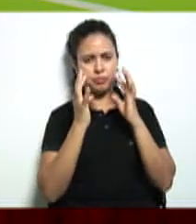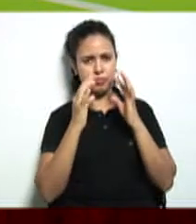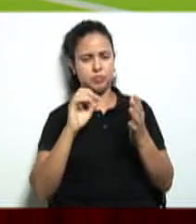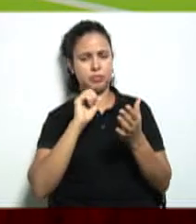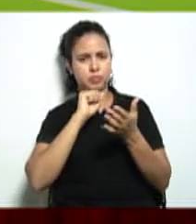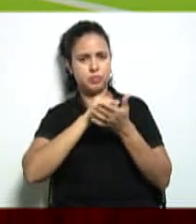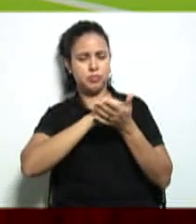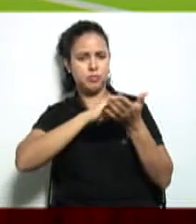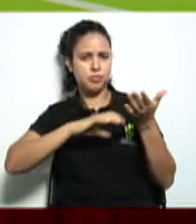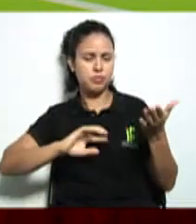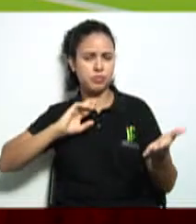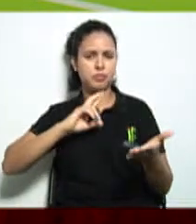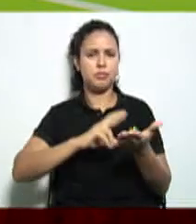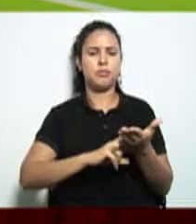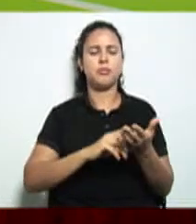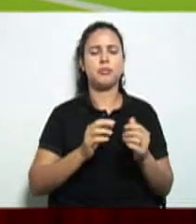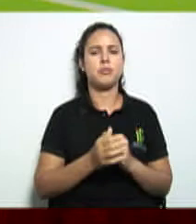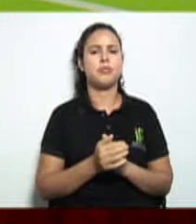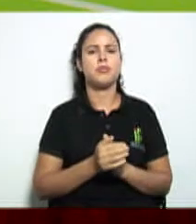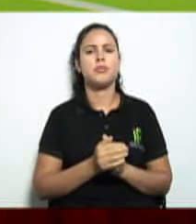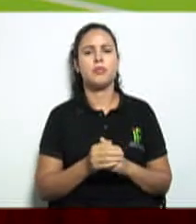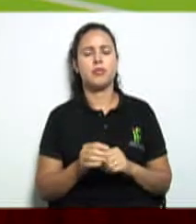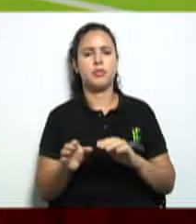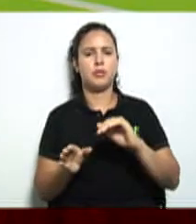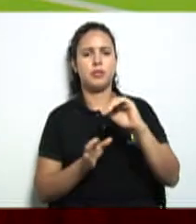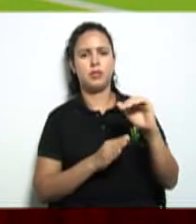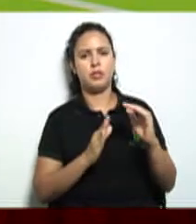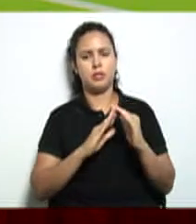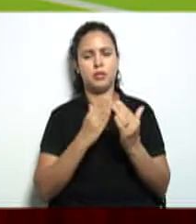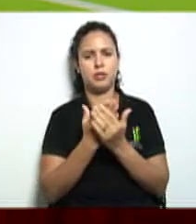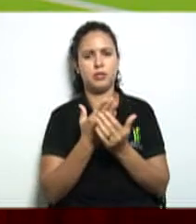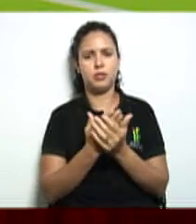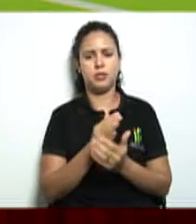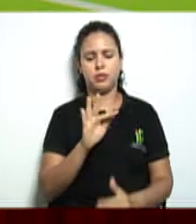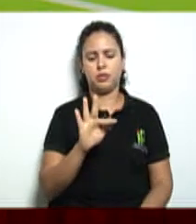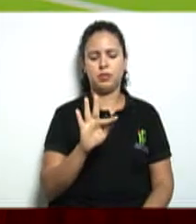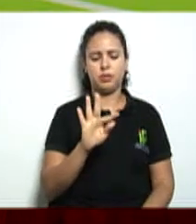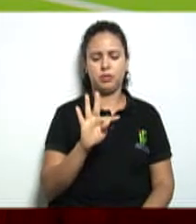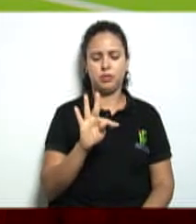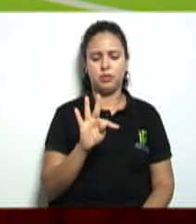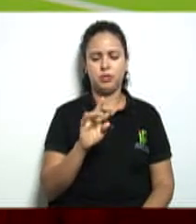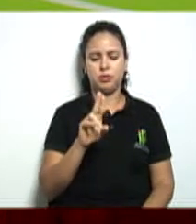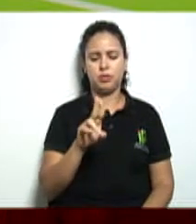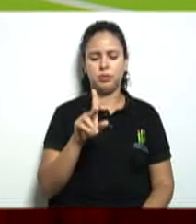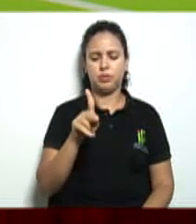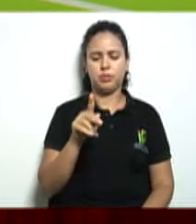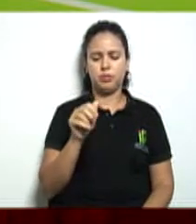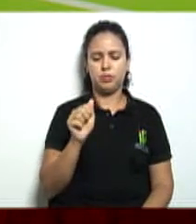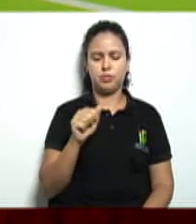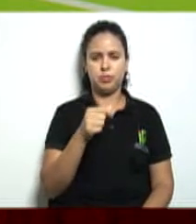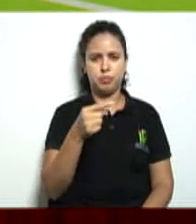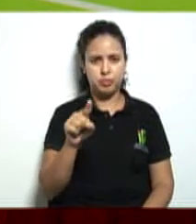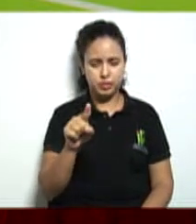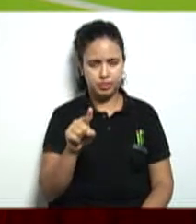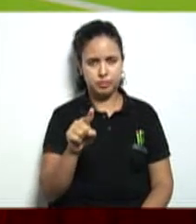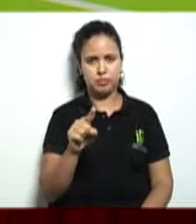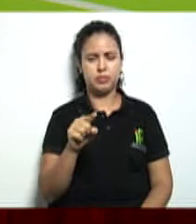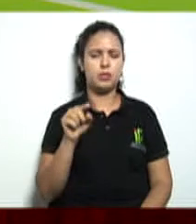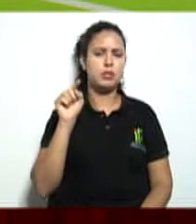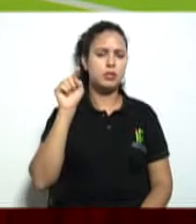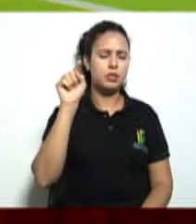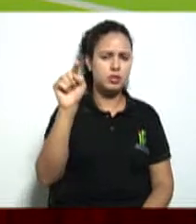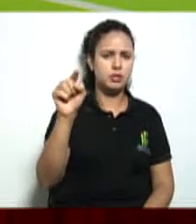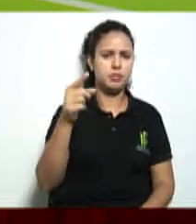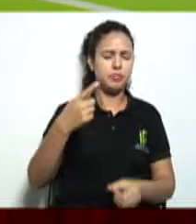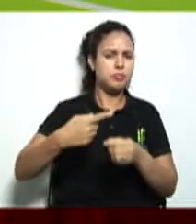a escola Tupan também olha só tem Paulo Freire também lá em Itapuando Oeste